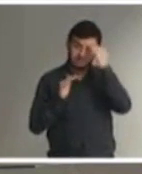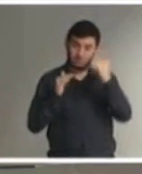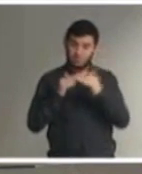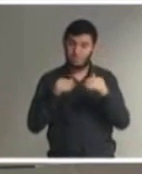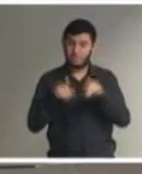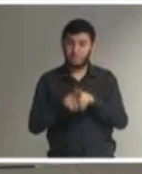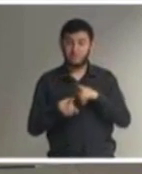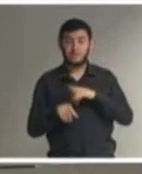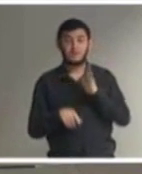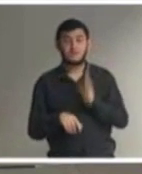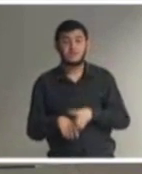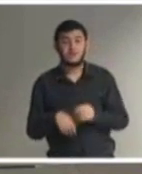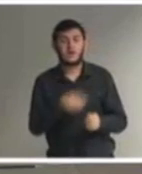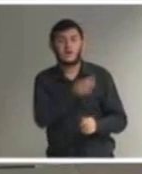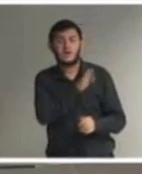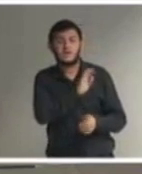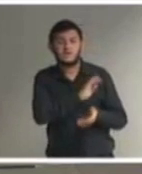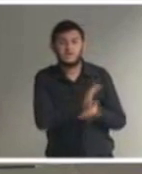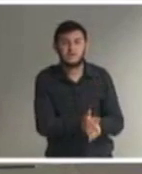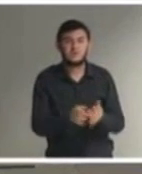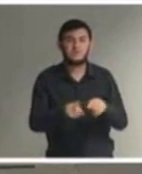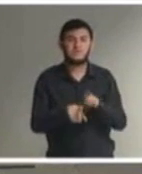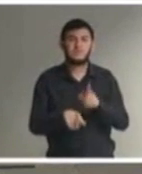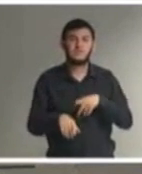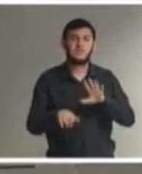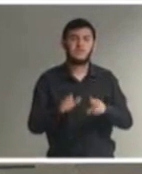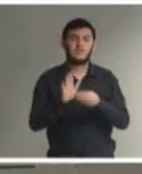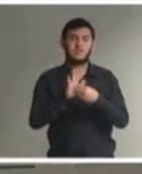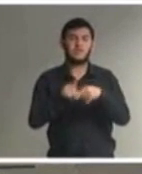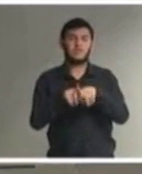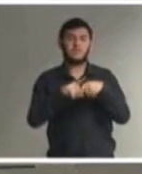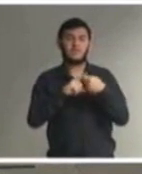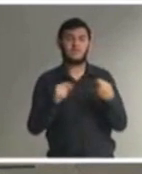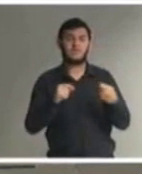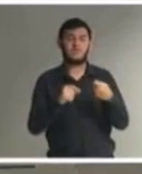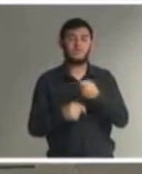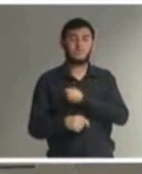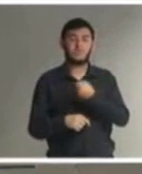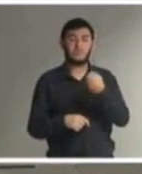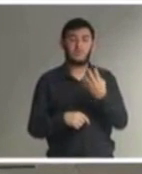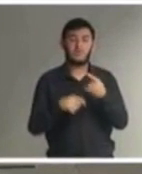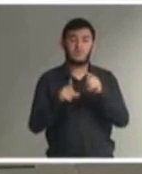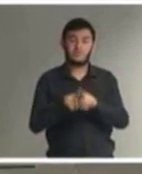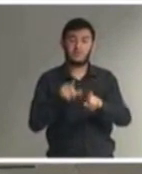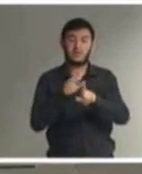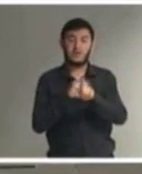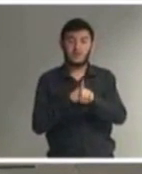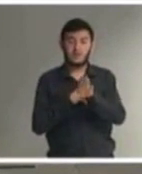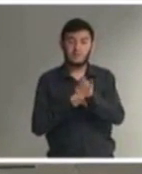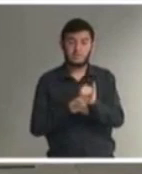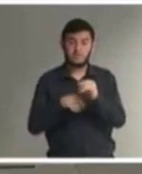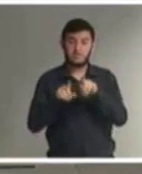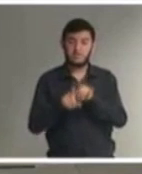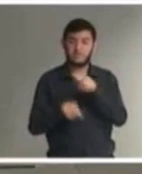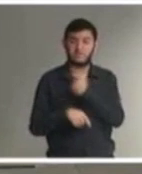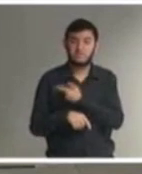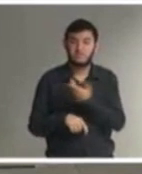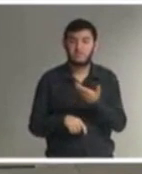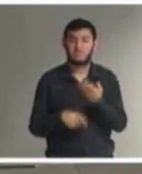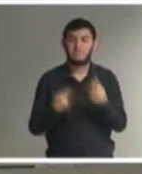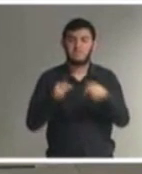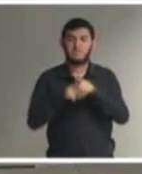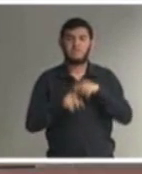inserido no artigo no artigo 4º do parágrafo 1º também da lei brasileira de inclusão e a gente precisa também ter